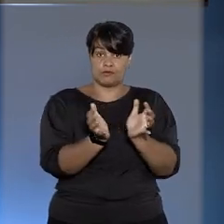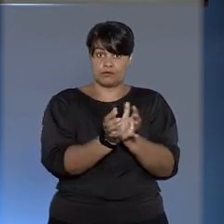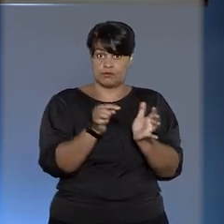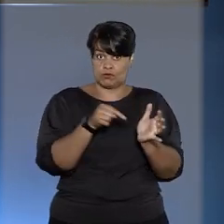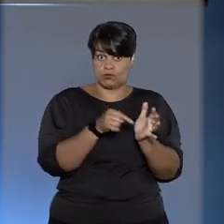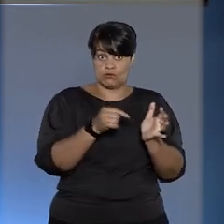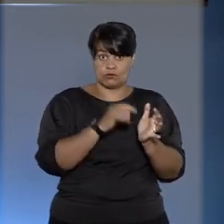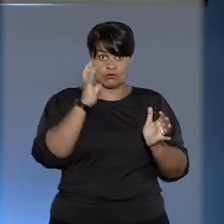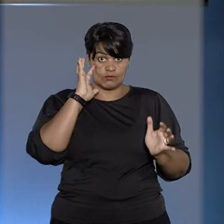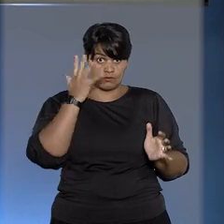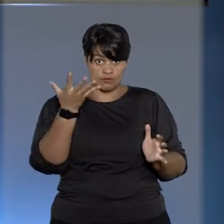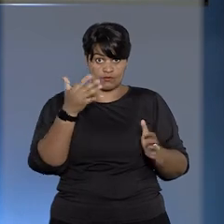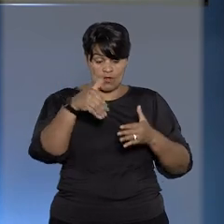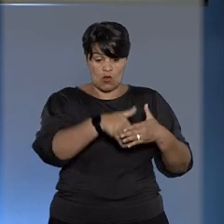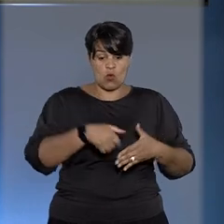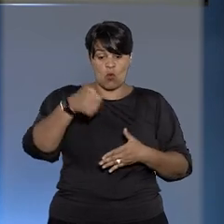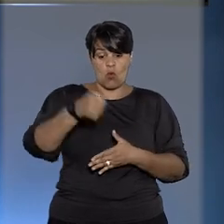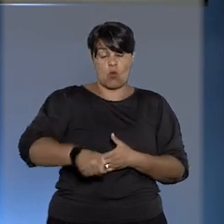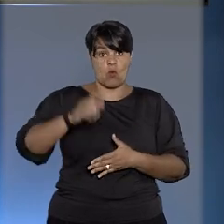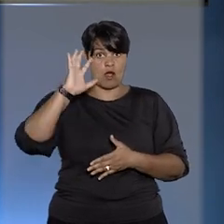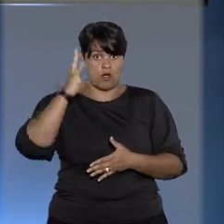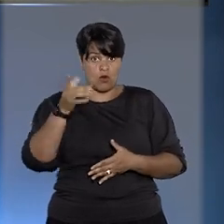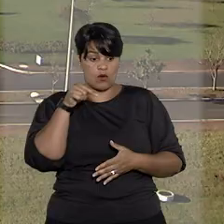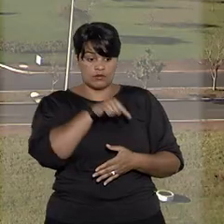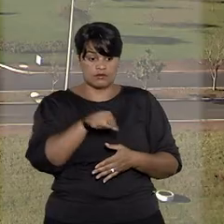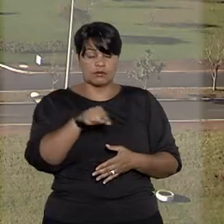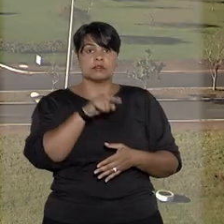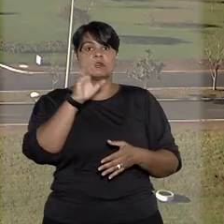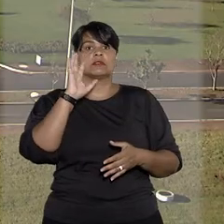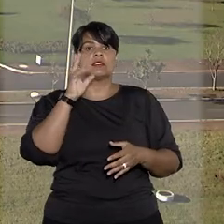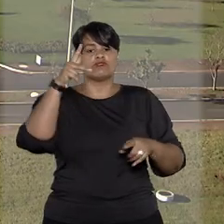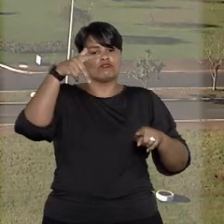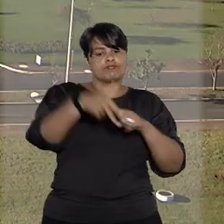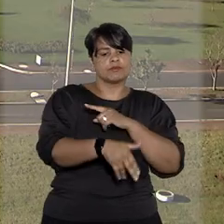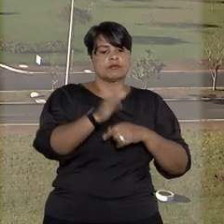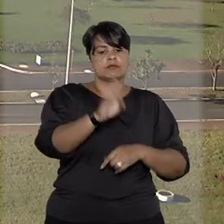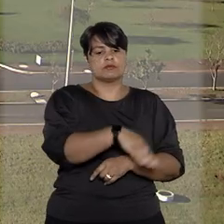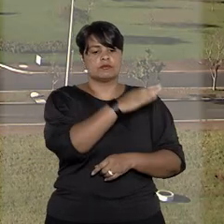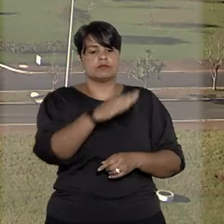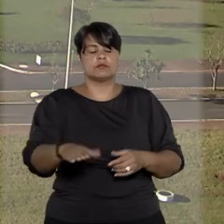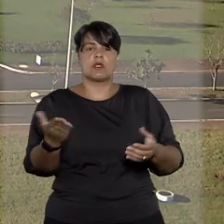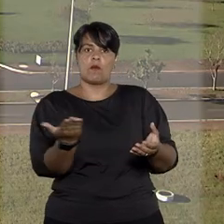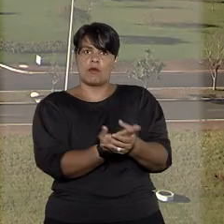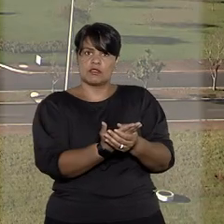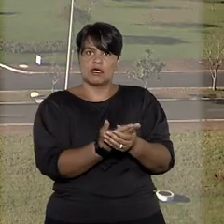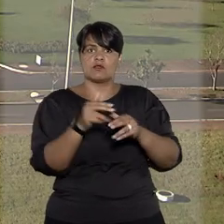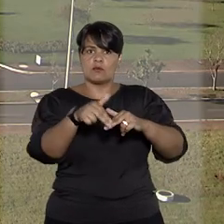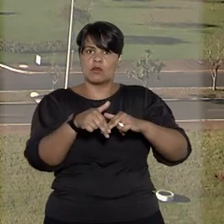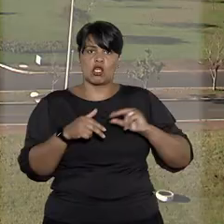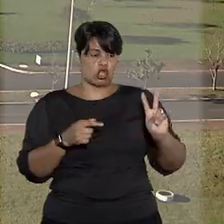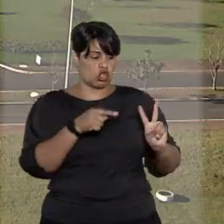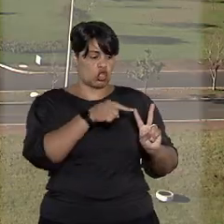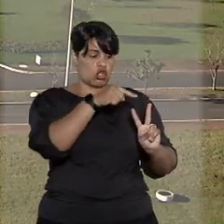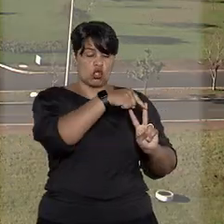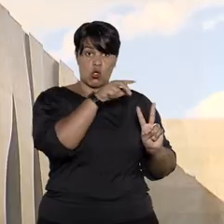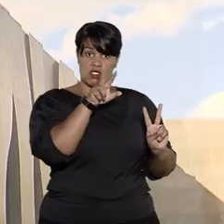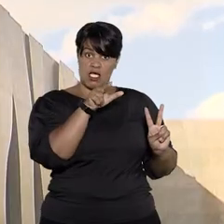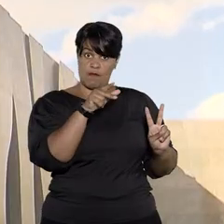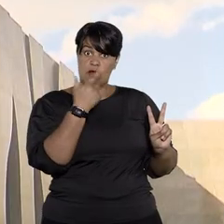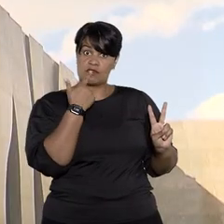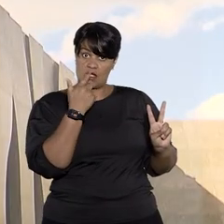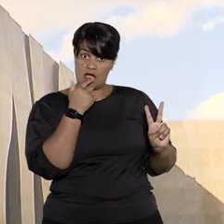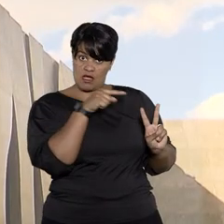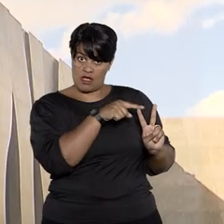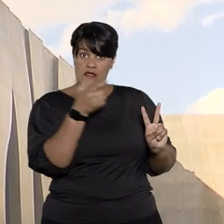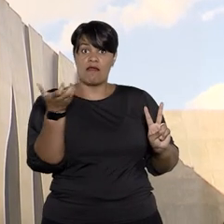sentença e o acórdão de segunda instância que haviam definido a extinção do processo ajuizado por dois irmãos consanguíneos